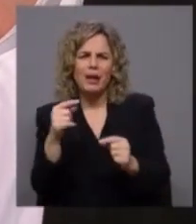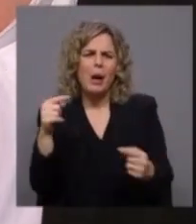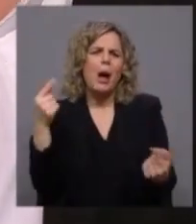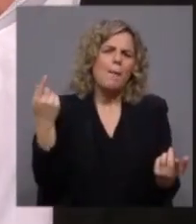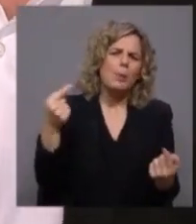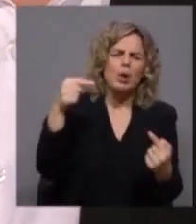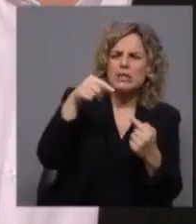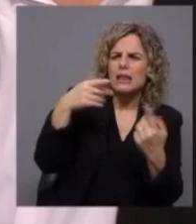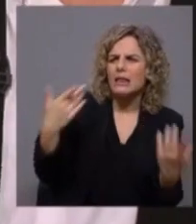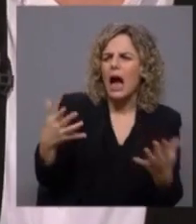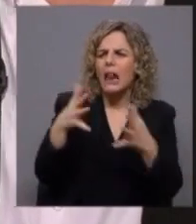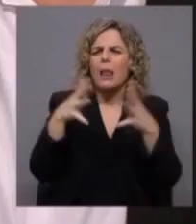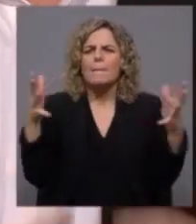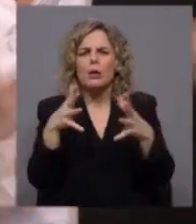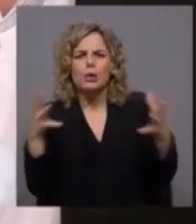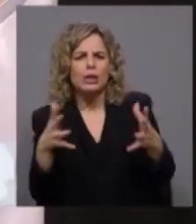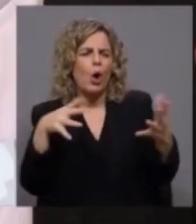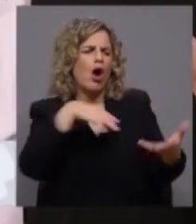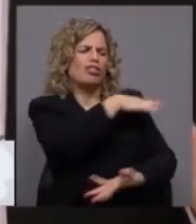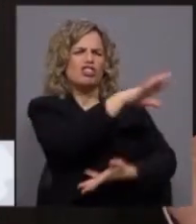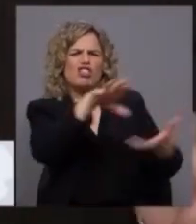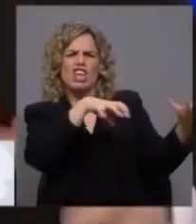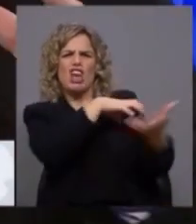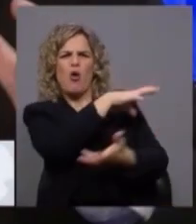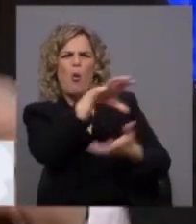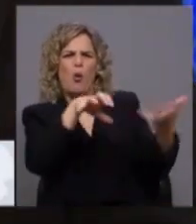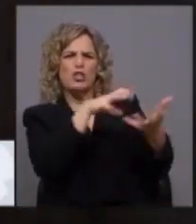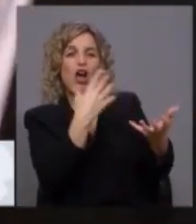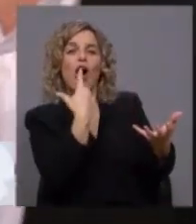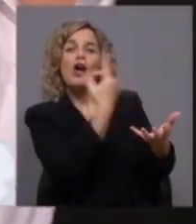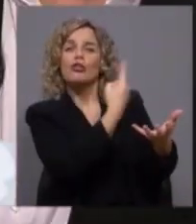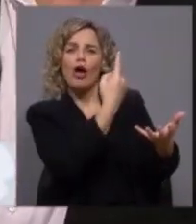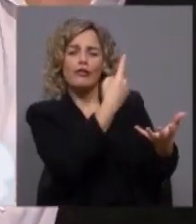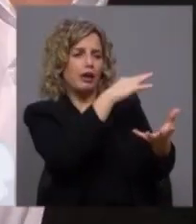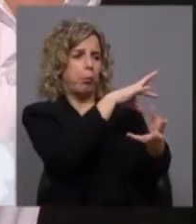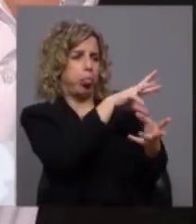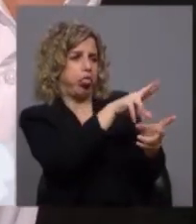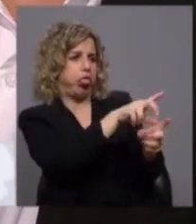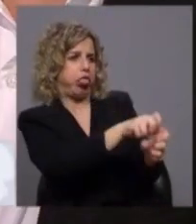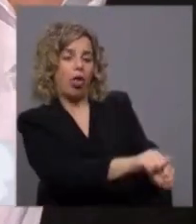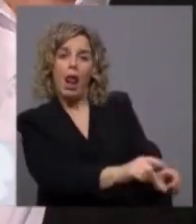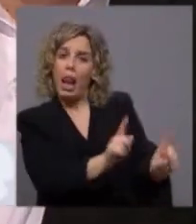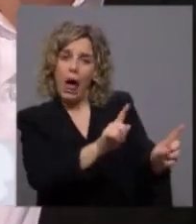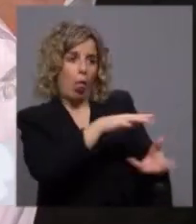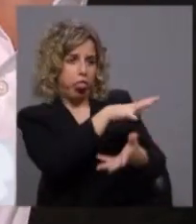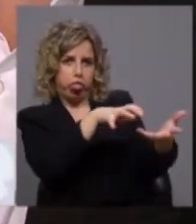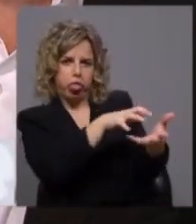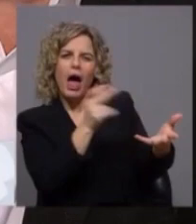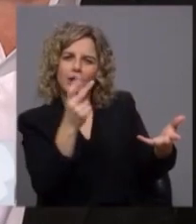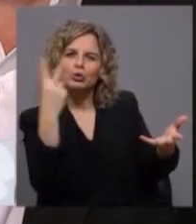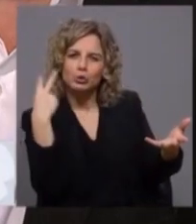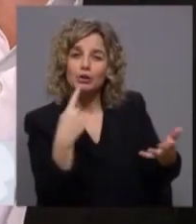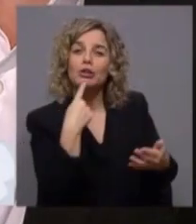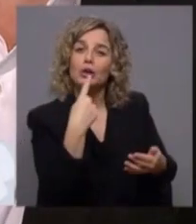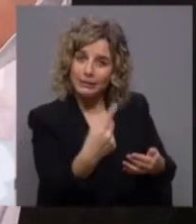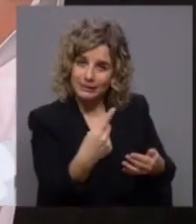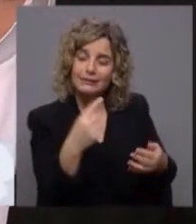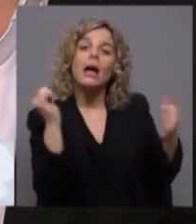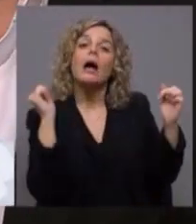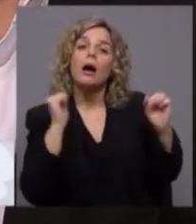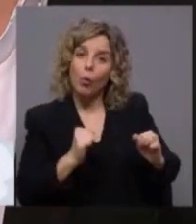absoluta, ou uma geringonça que não se escangalhou sozinha. Foi escangalhada e há dois anos eu disse-lhe que sem um acordo escrito multilateral